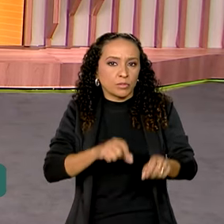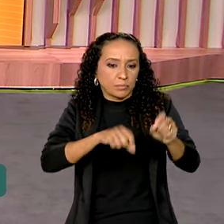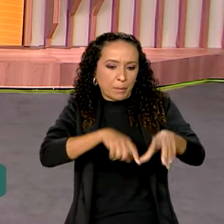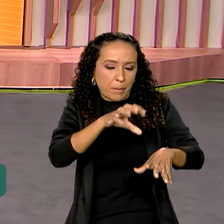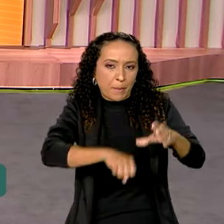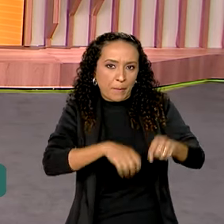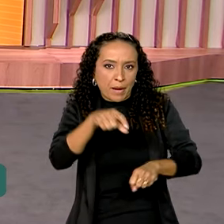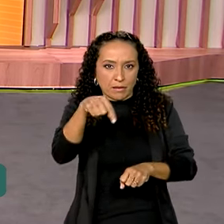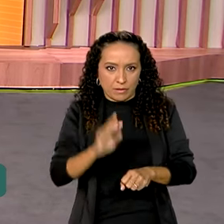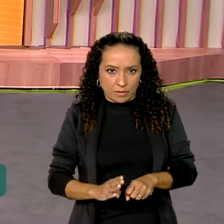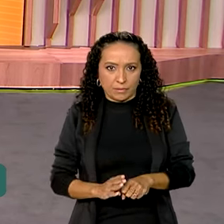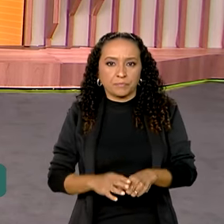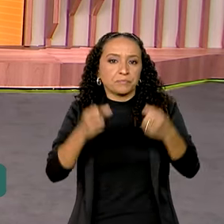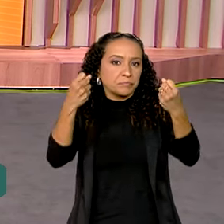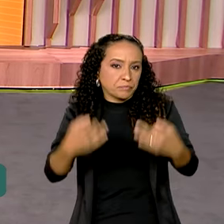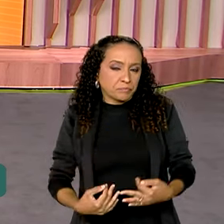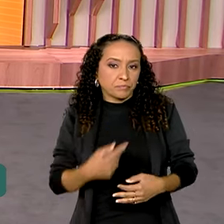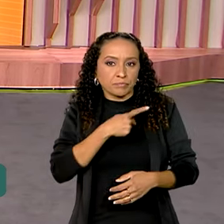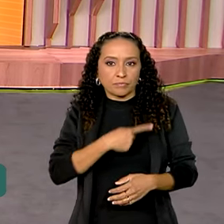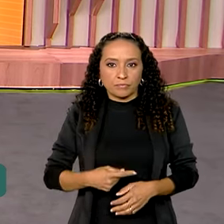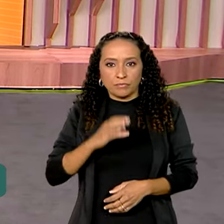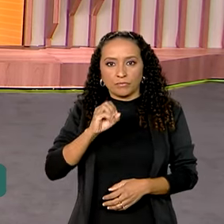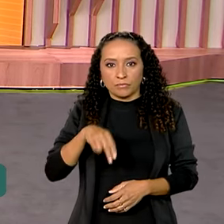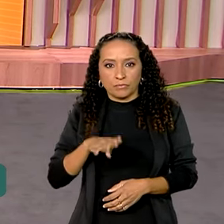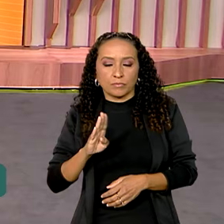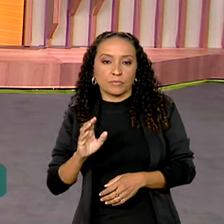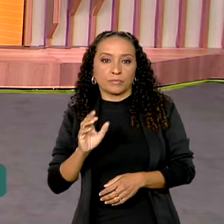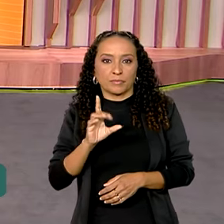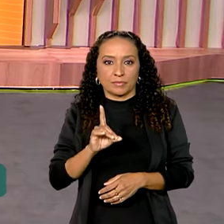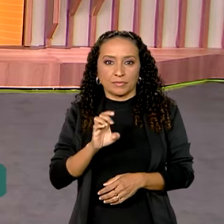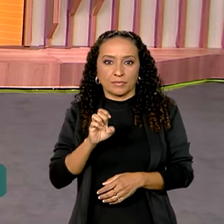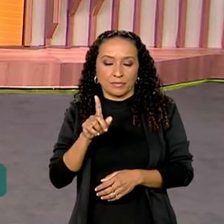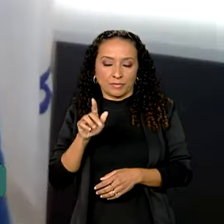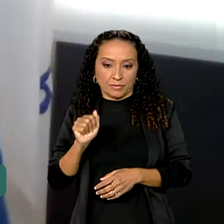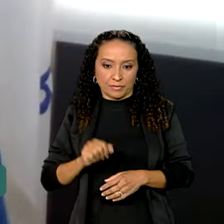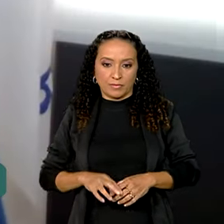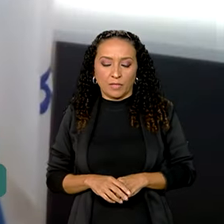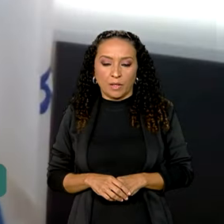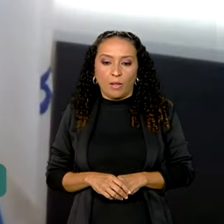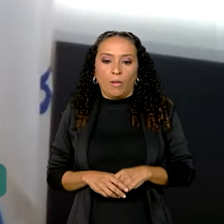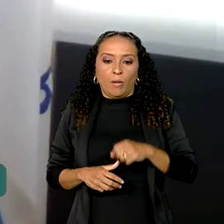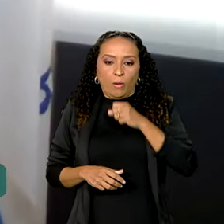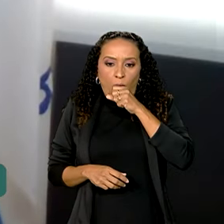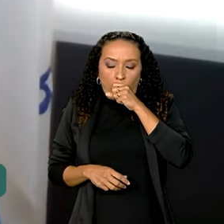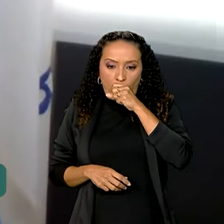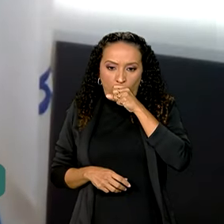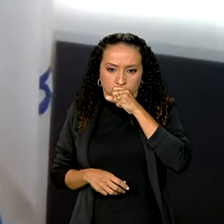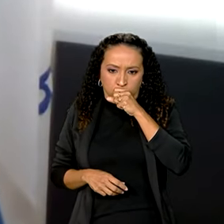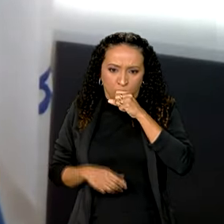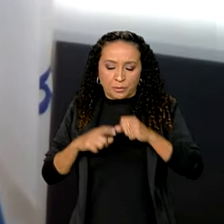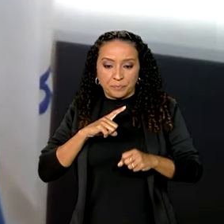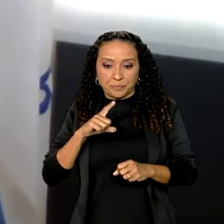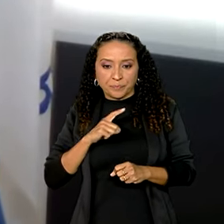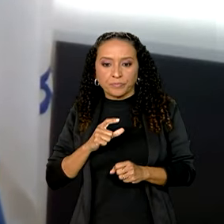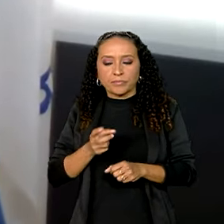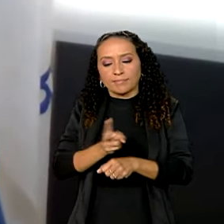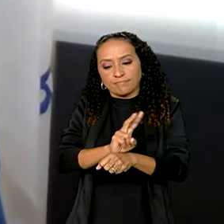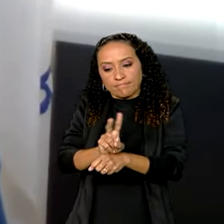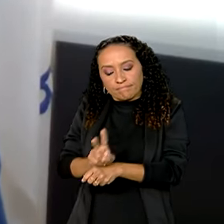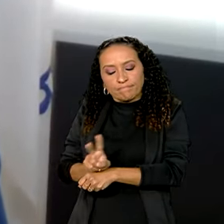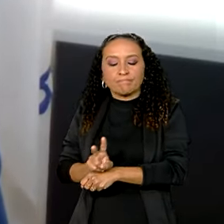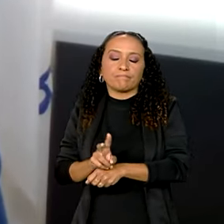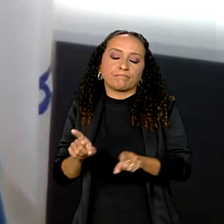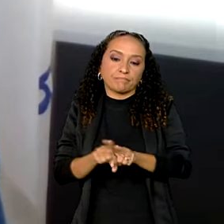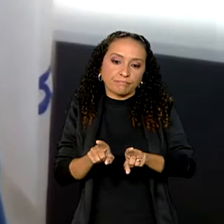nacionais. É o que explicou o presidente da Conab, Edgar Preto. Nós estamos tendo todo um cuidado de proteção